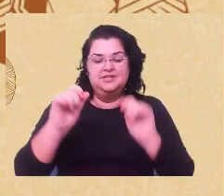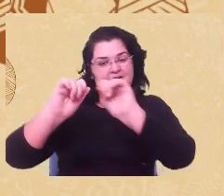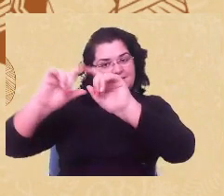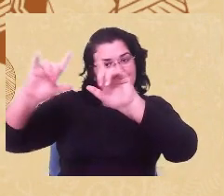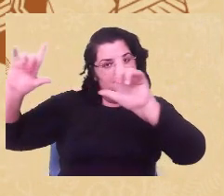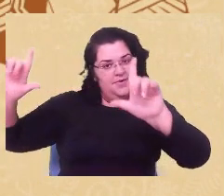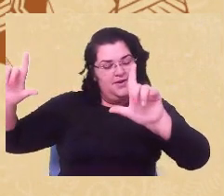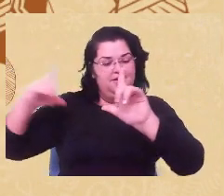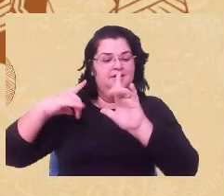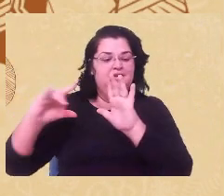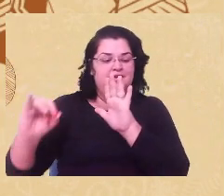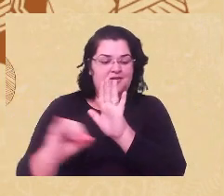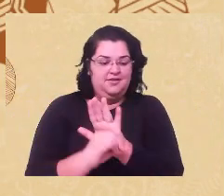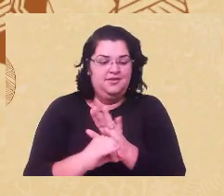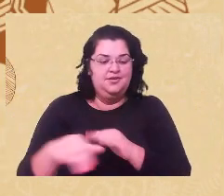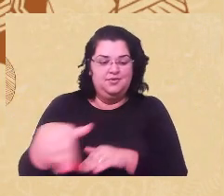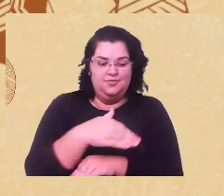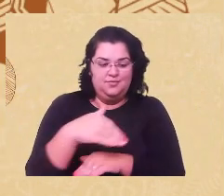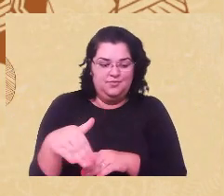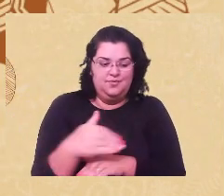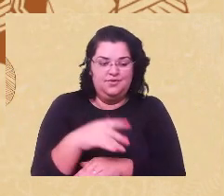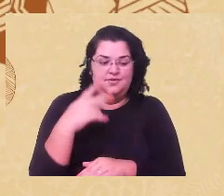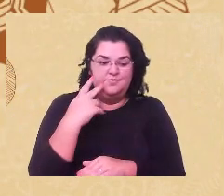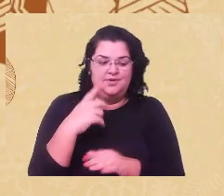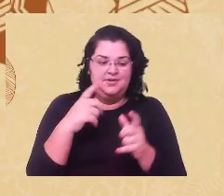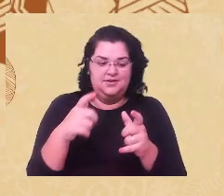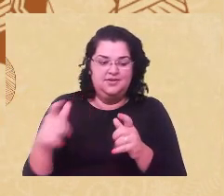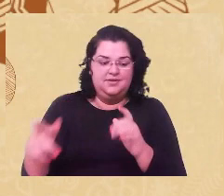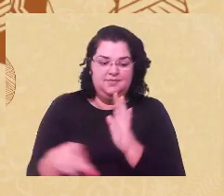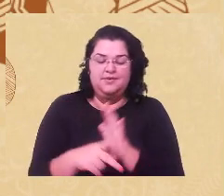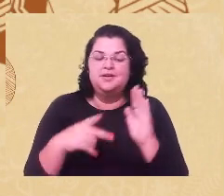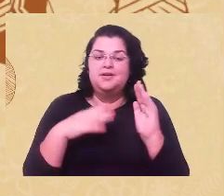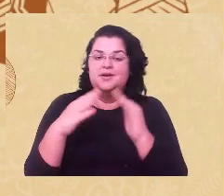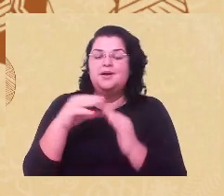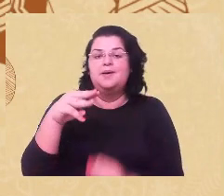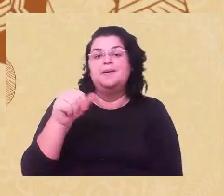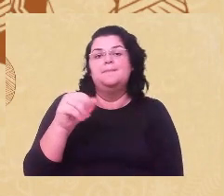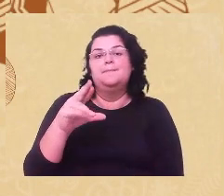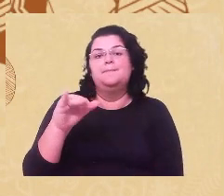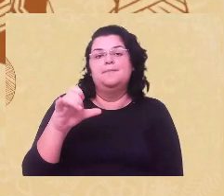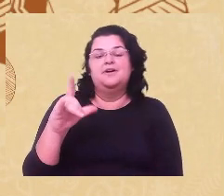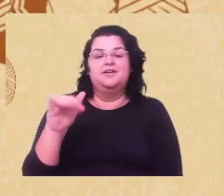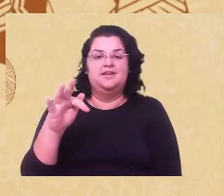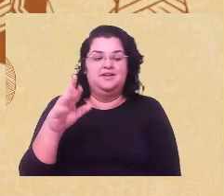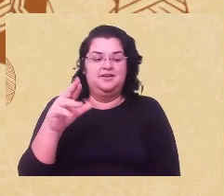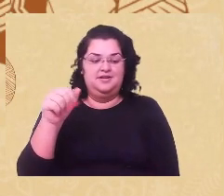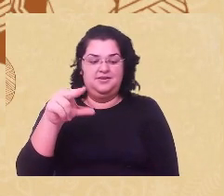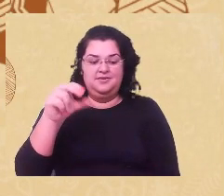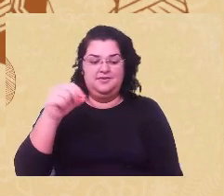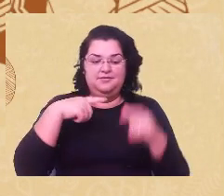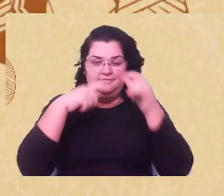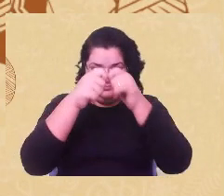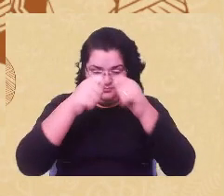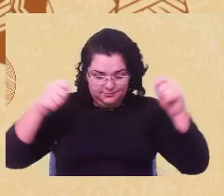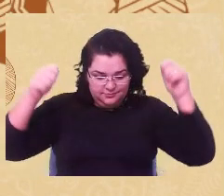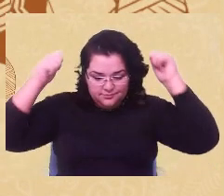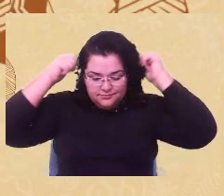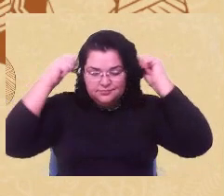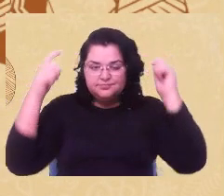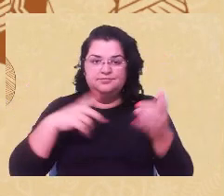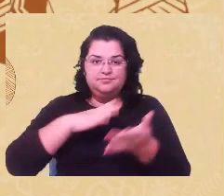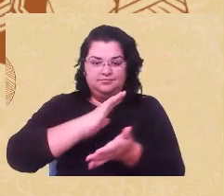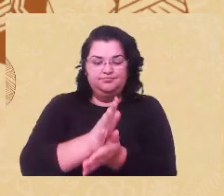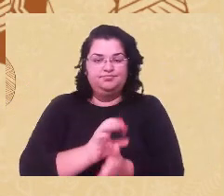identificação da rua com o nome da vereadora Maria de Franco e uma bandana da luta pela descriminalização do aborto na